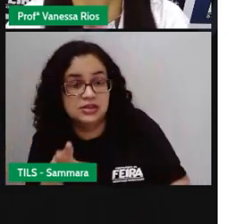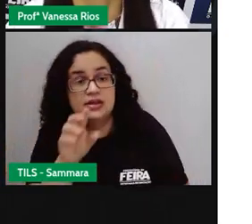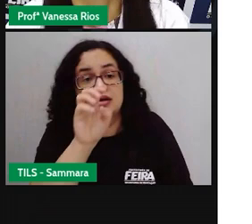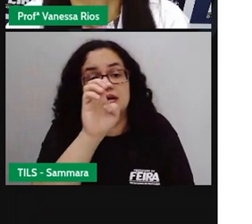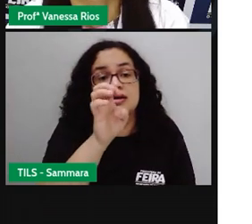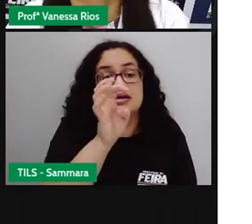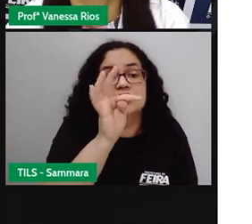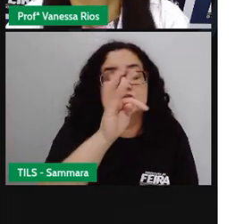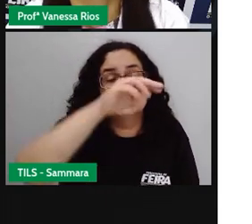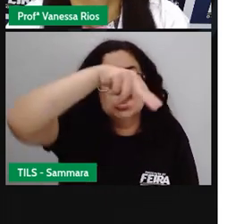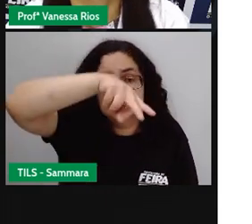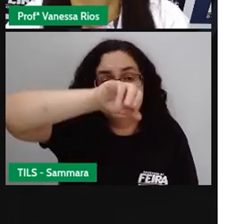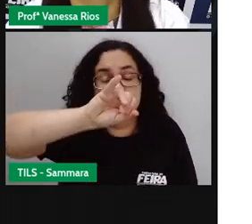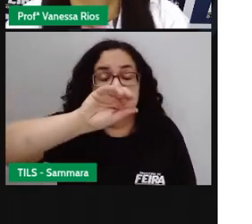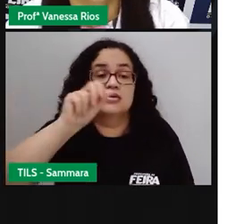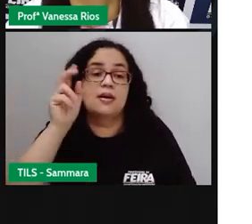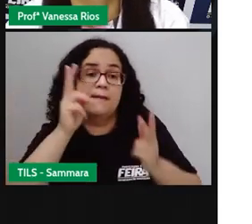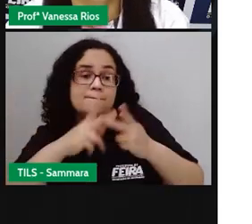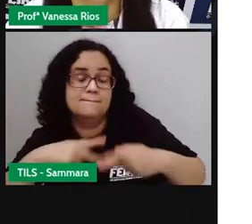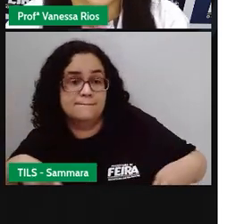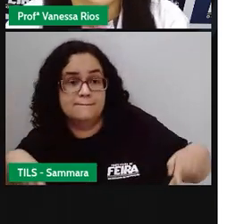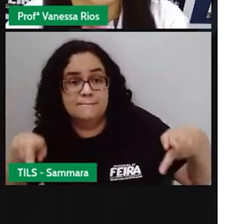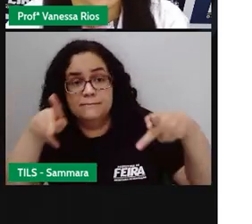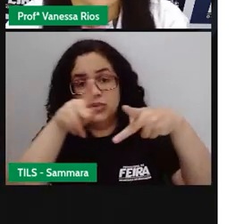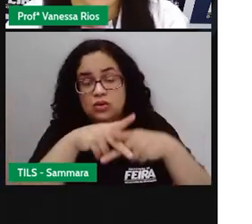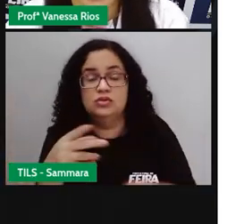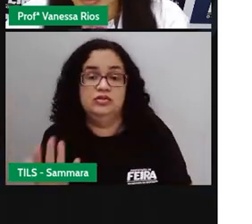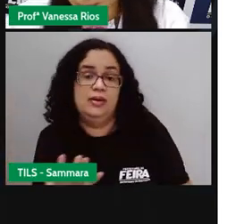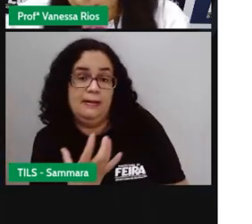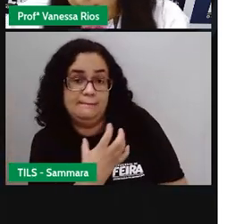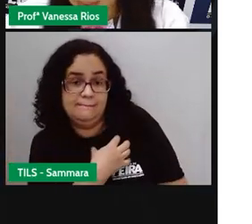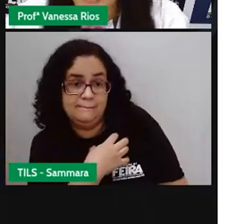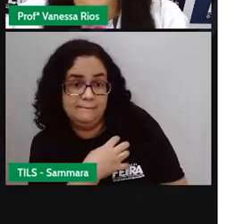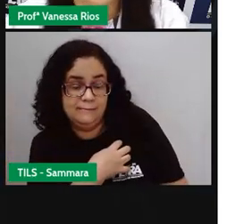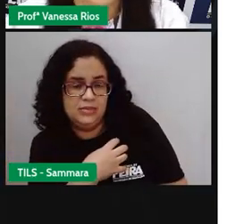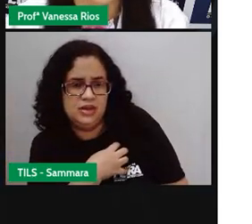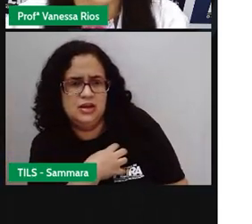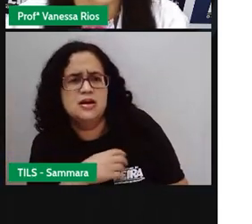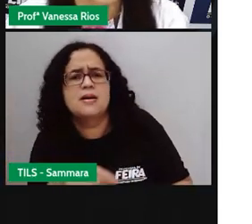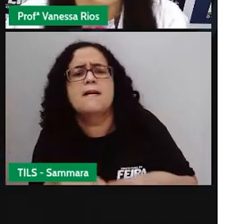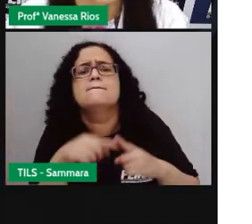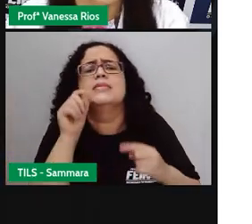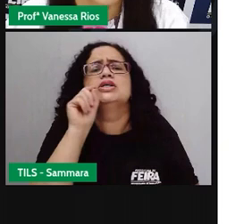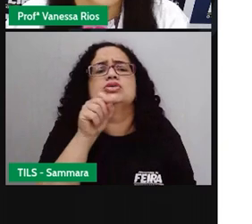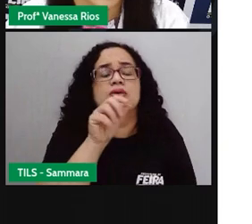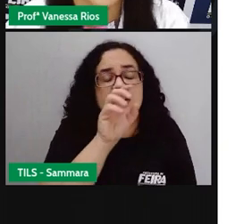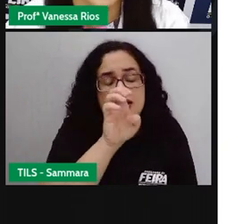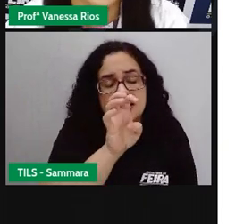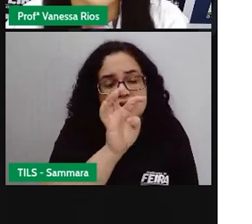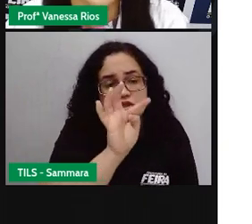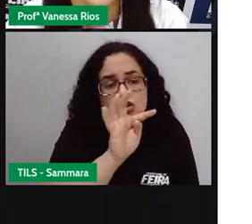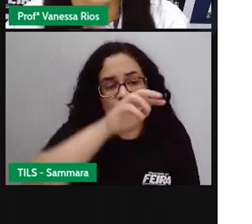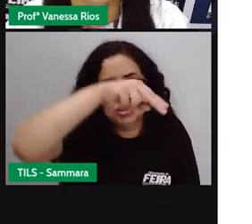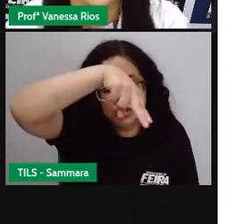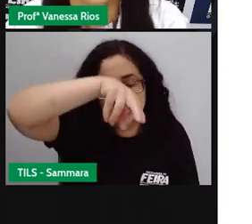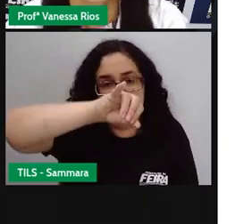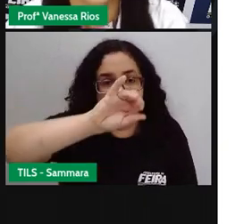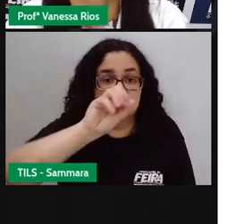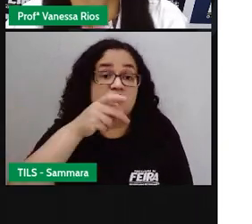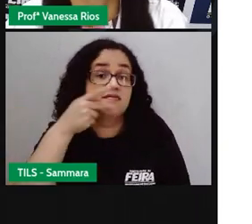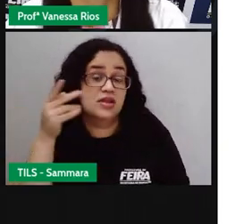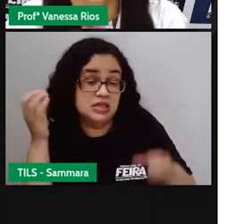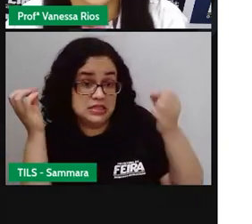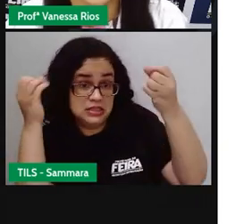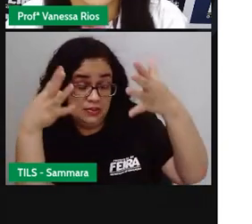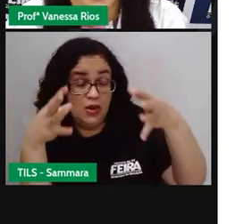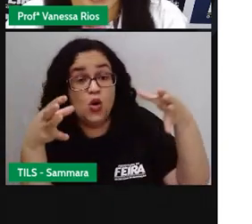que formam, né, o povo pertencente aí à Bahia. Mas o que é etnia? Etnia refere-se